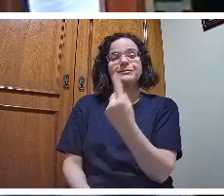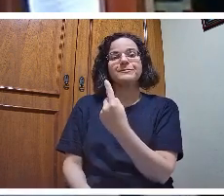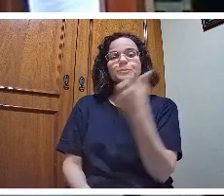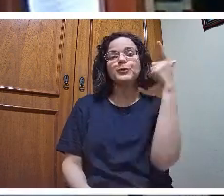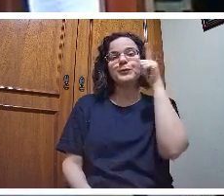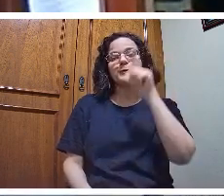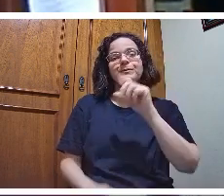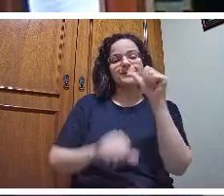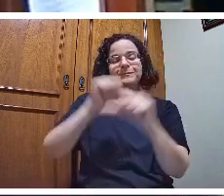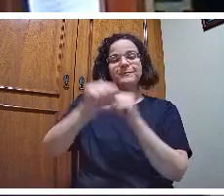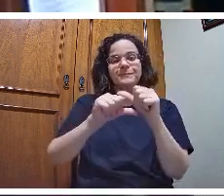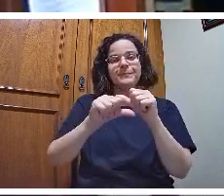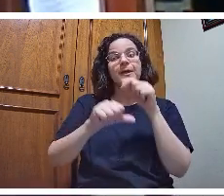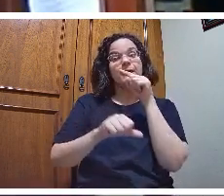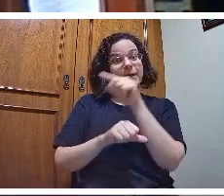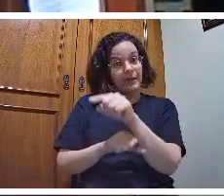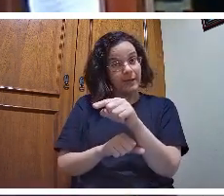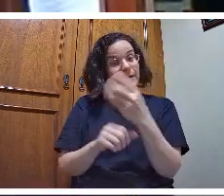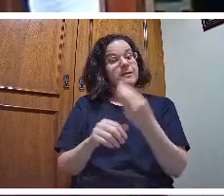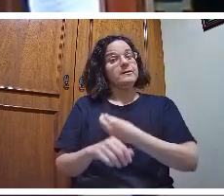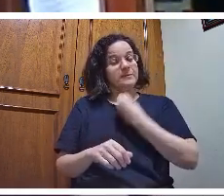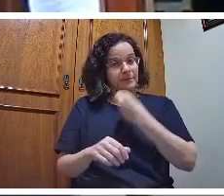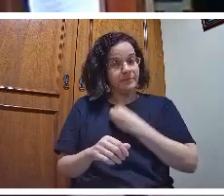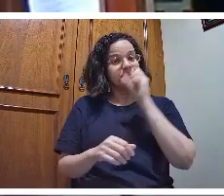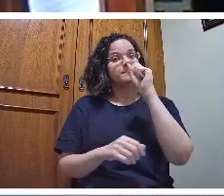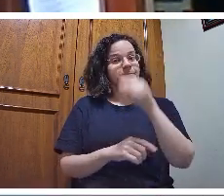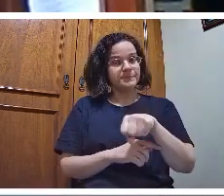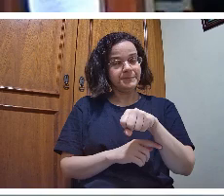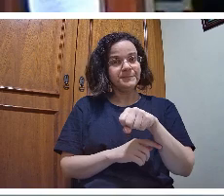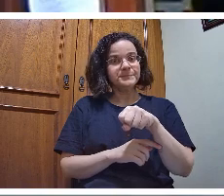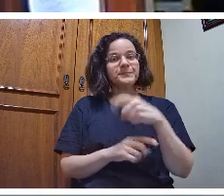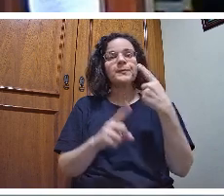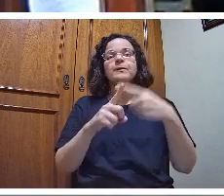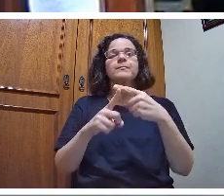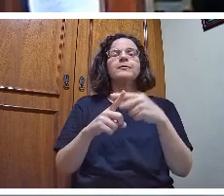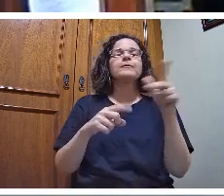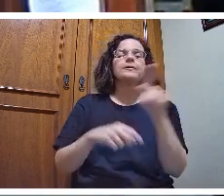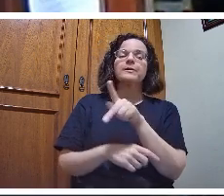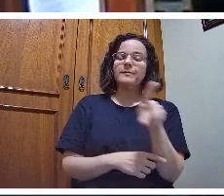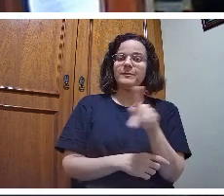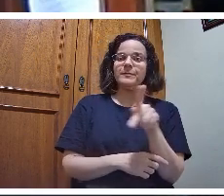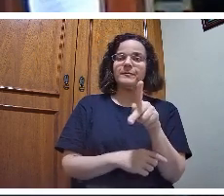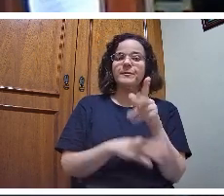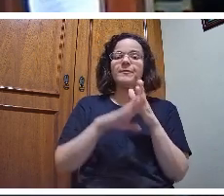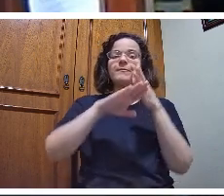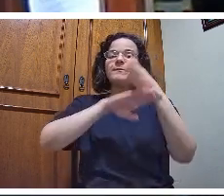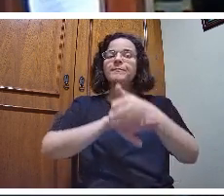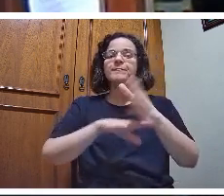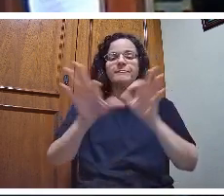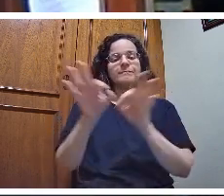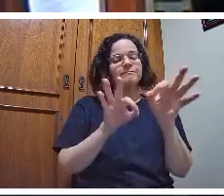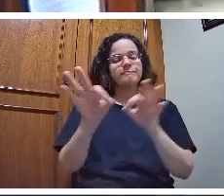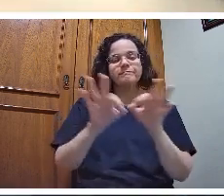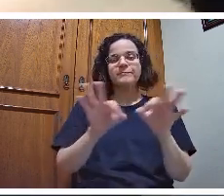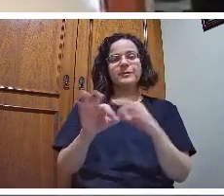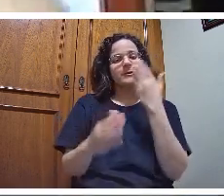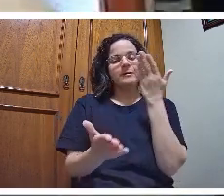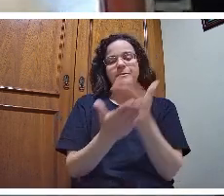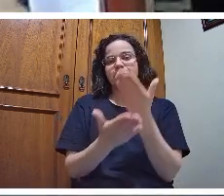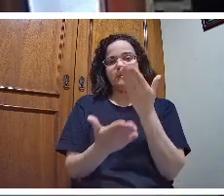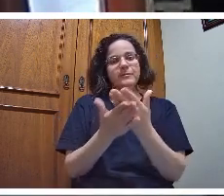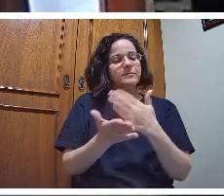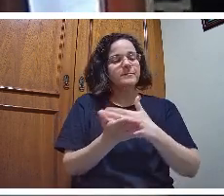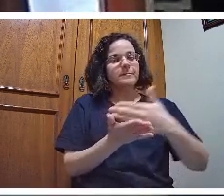Por quê? O professor vai planejar, continuar planejando suas aulas. Agora, esse planejar